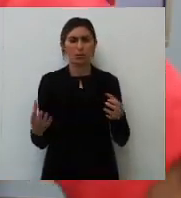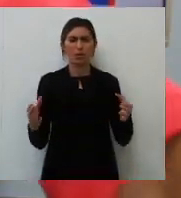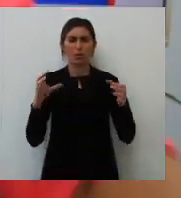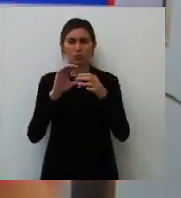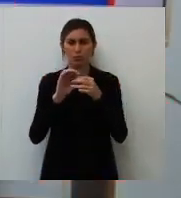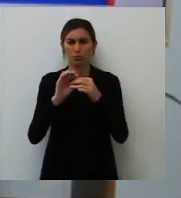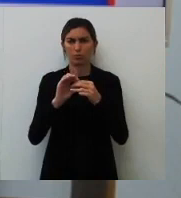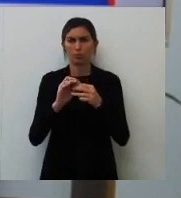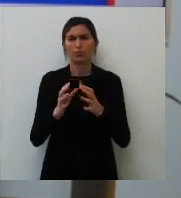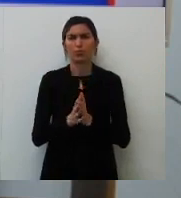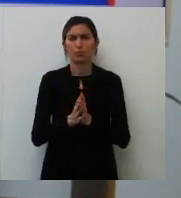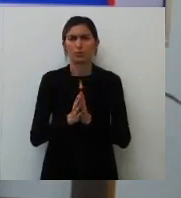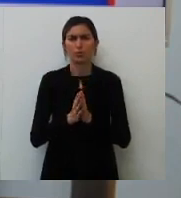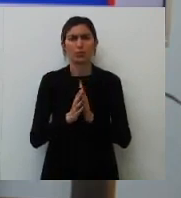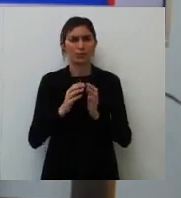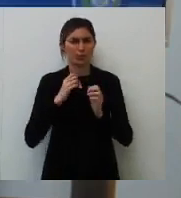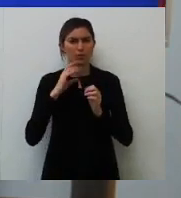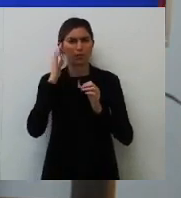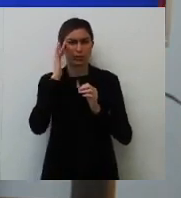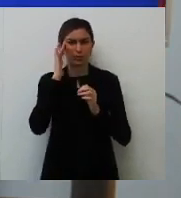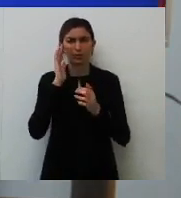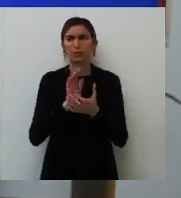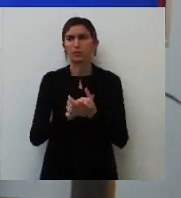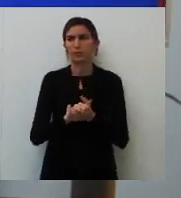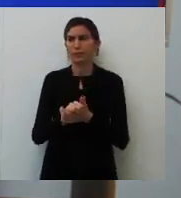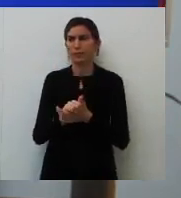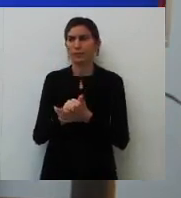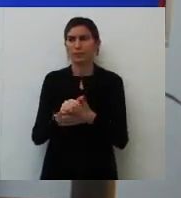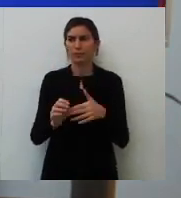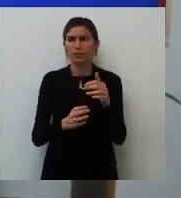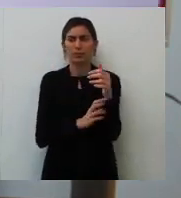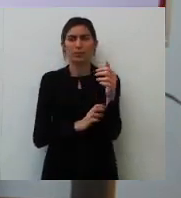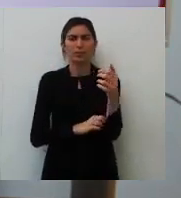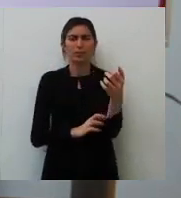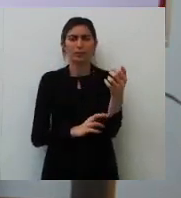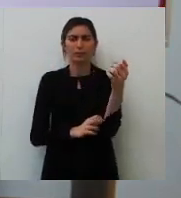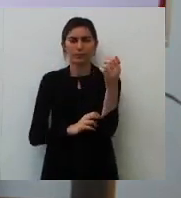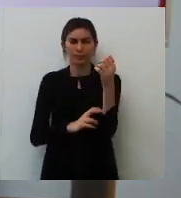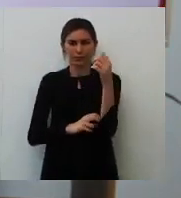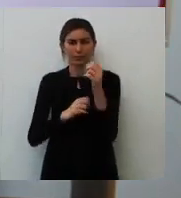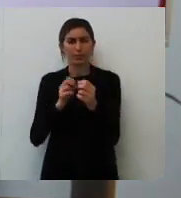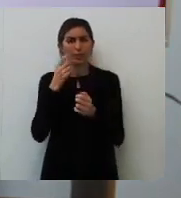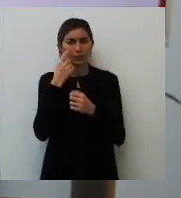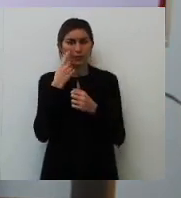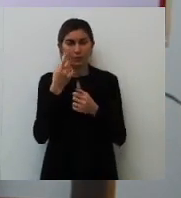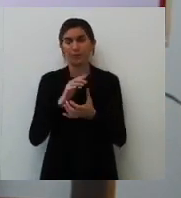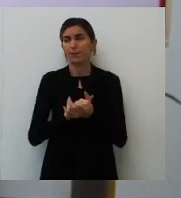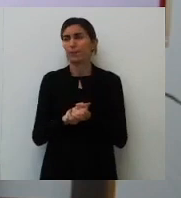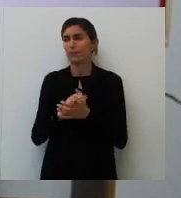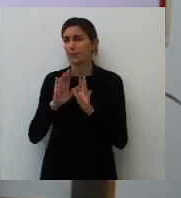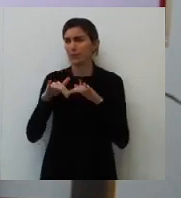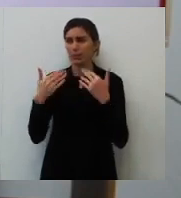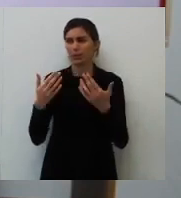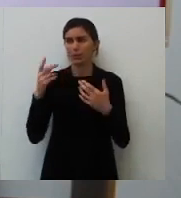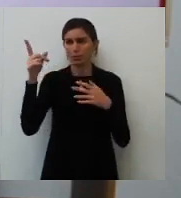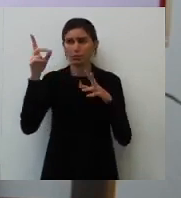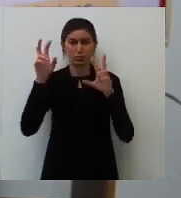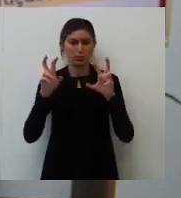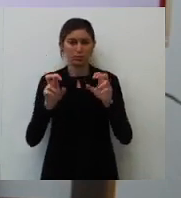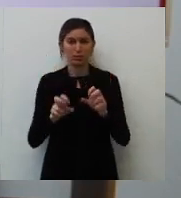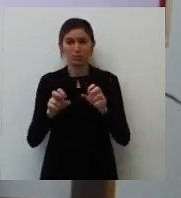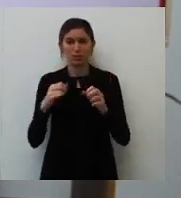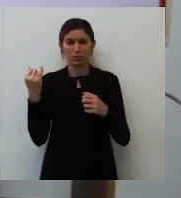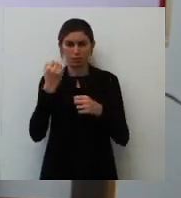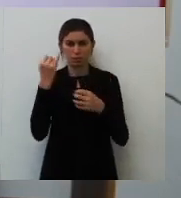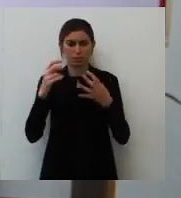Foi. Foi isso? Com somente para ele. Pronto. Vamos agora, vamos agora. Vamos agora. Beleza. Olha só. Então, esse assunto é super importante